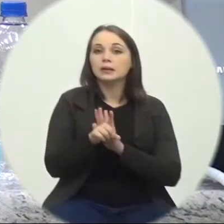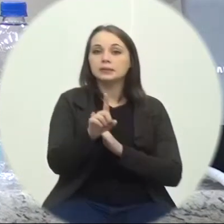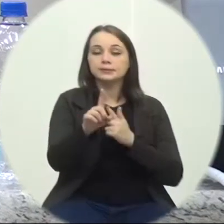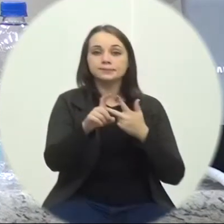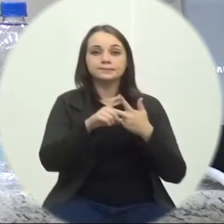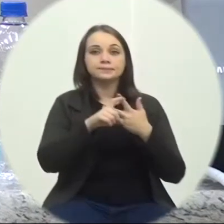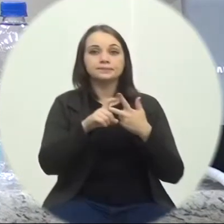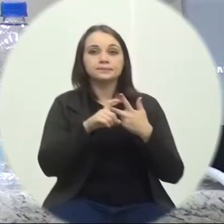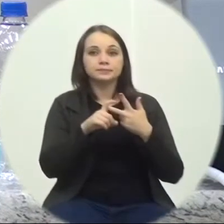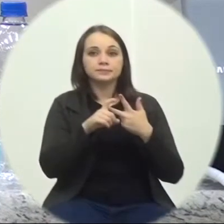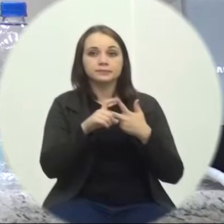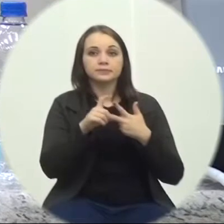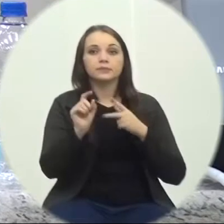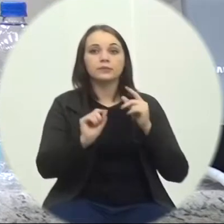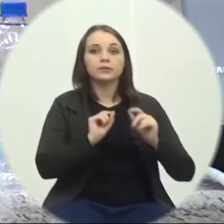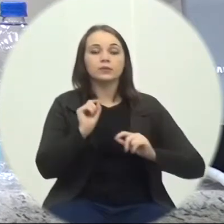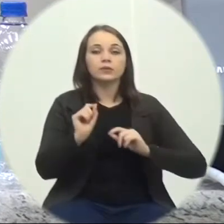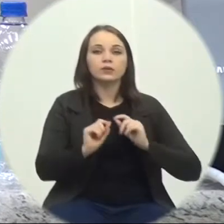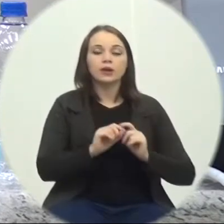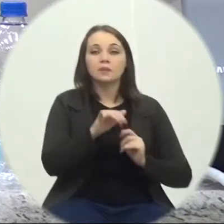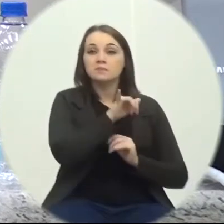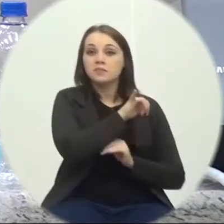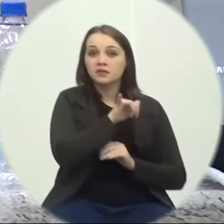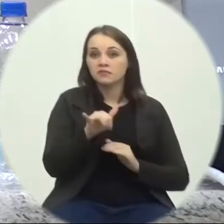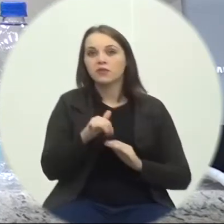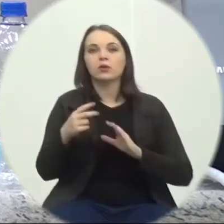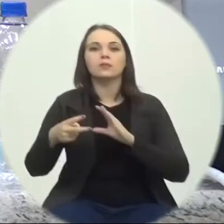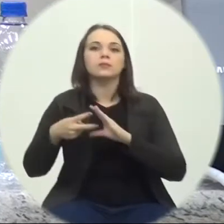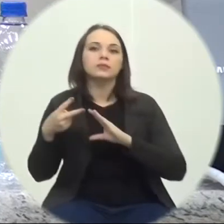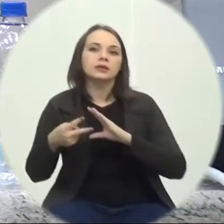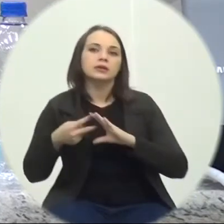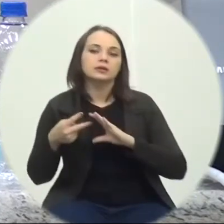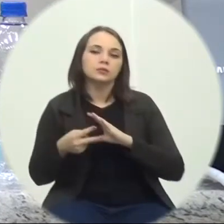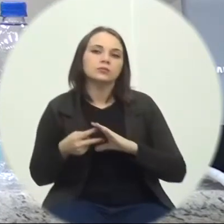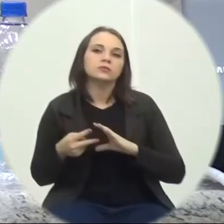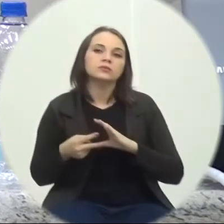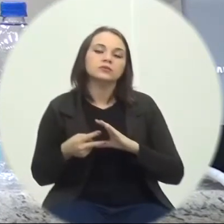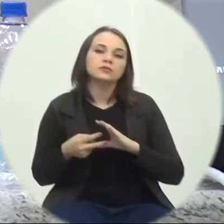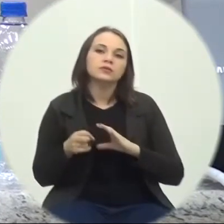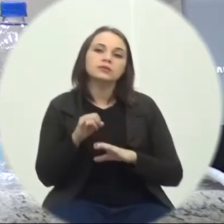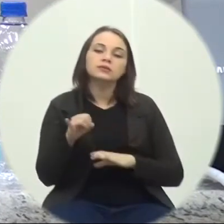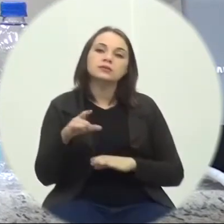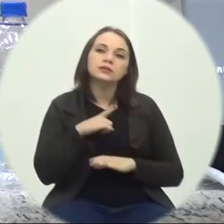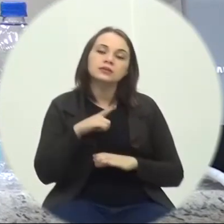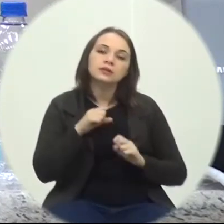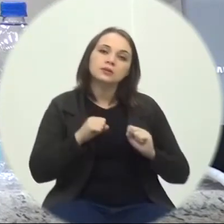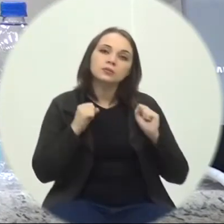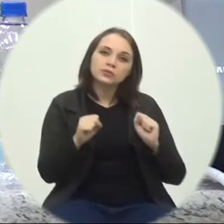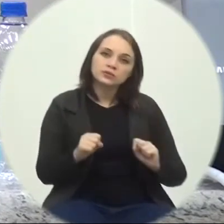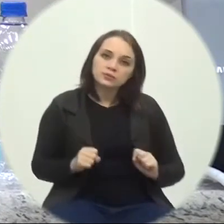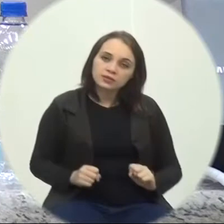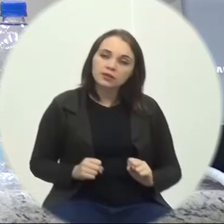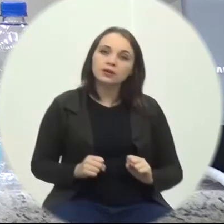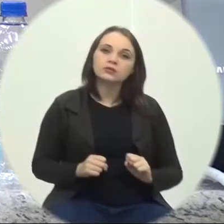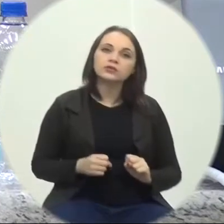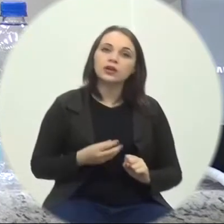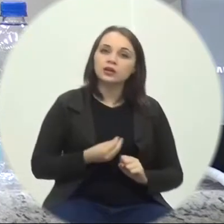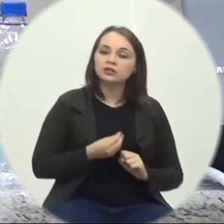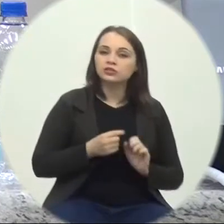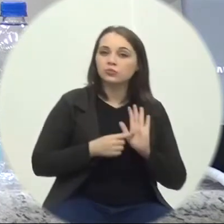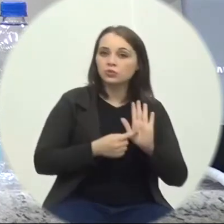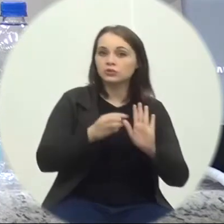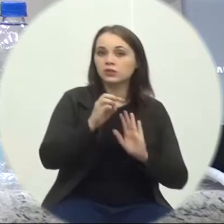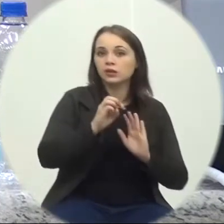chefe Do Poder Executivo Municipal Para que informe A esta casa Legislativa Se a possibilidade De disponibilizar No site